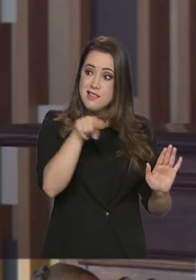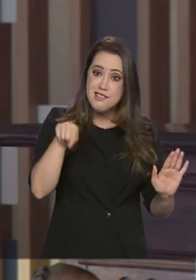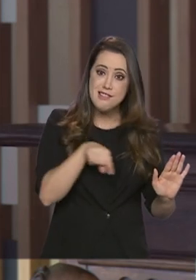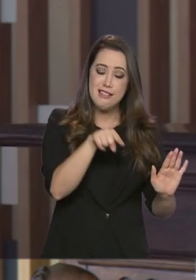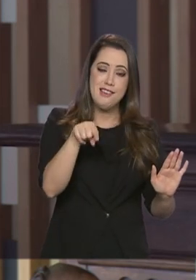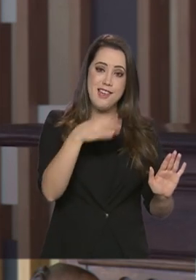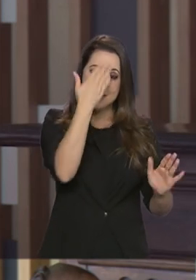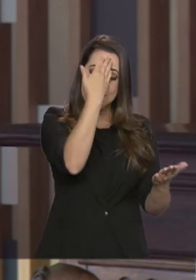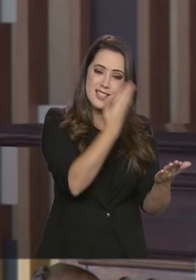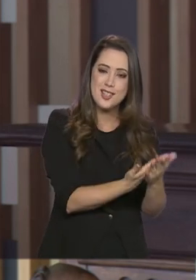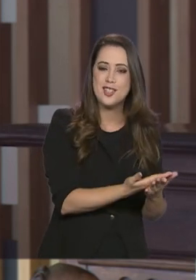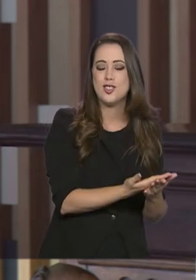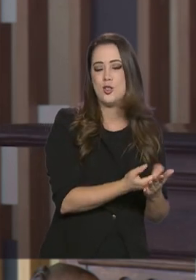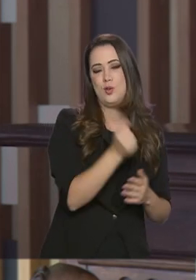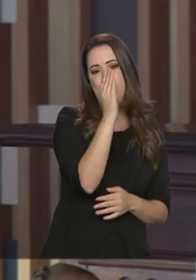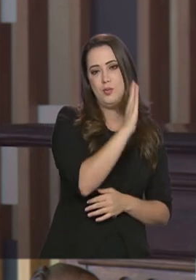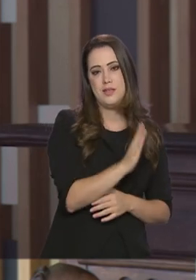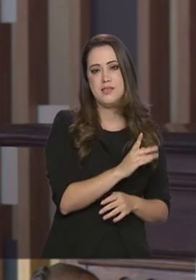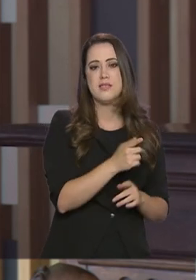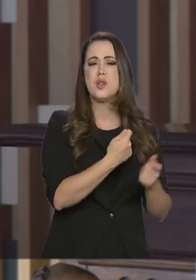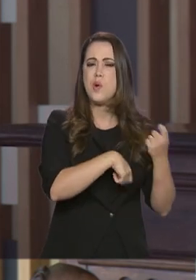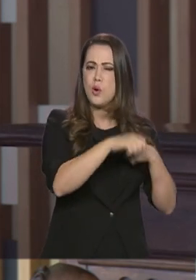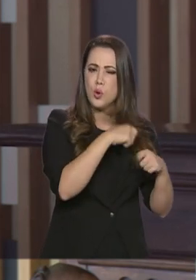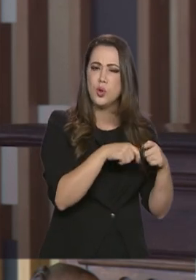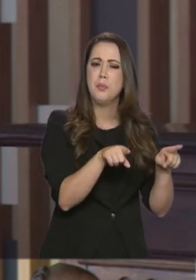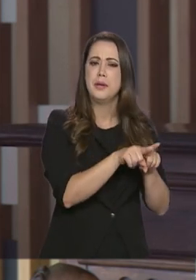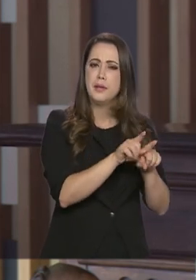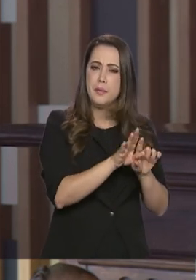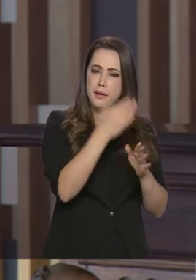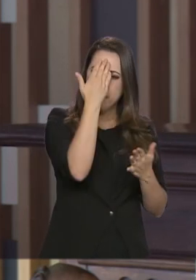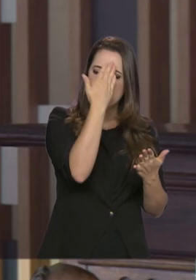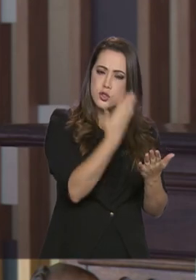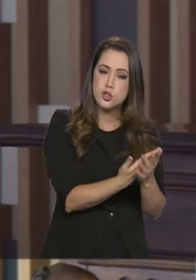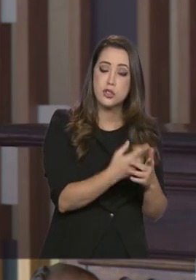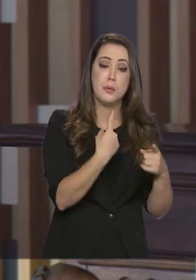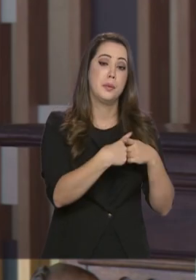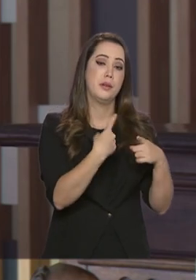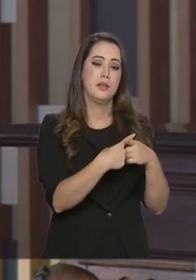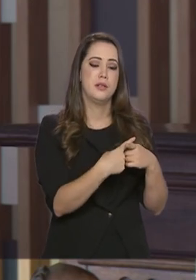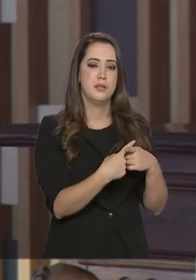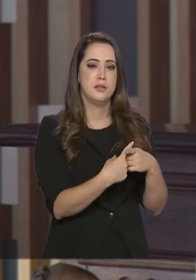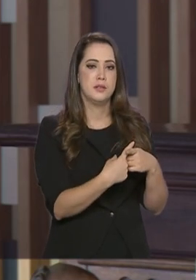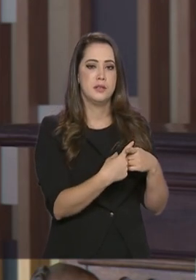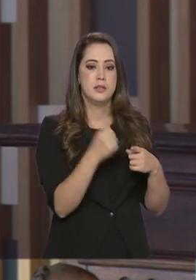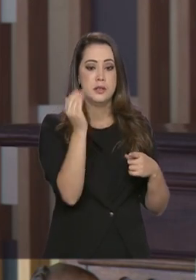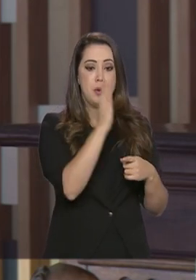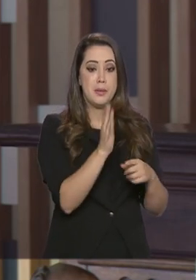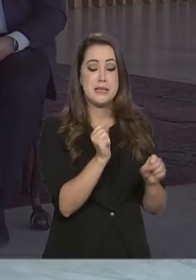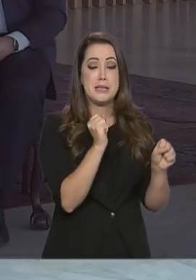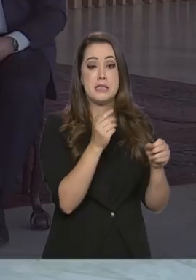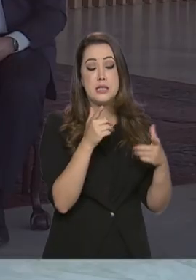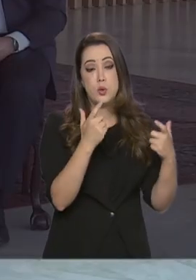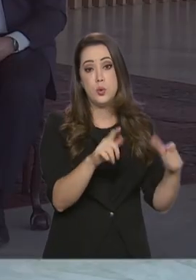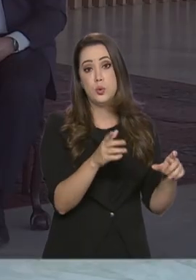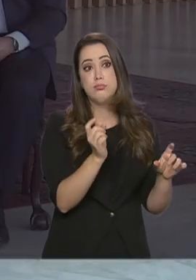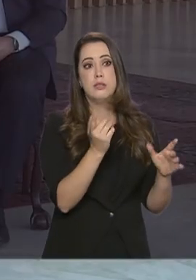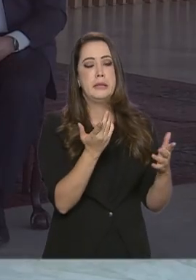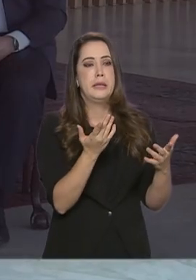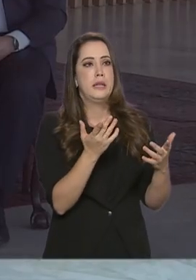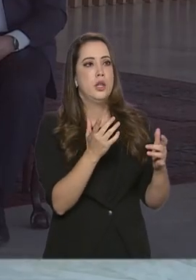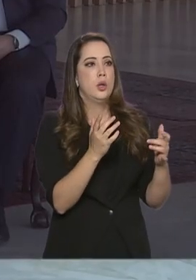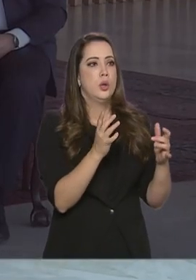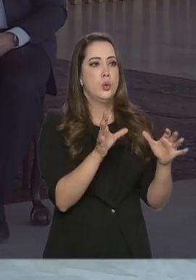a perspectiva econômica, mas a perspectiva de confiança. Eles viam que o Brasil, sobretudo nessa área de infraestrutura, que interessa tanto a eles,